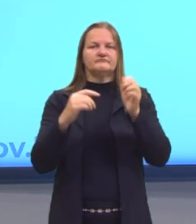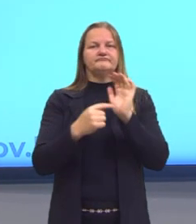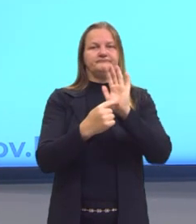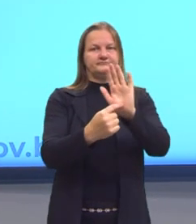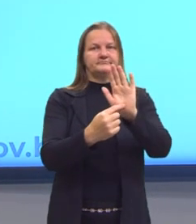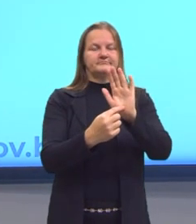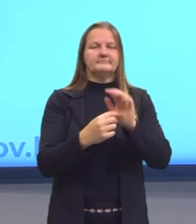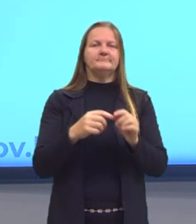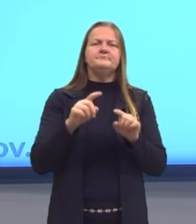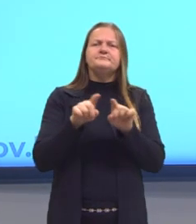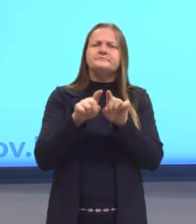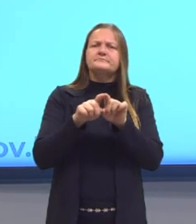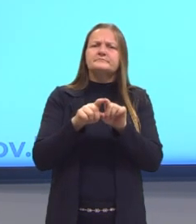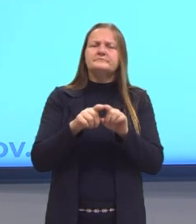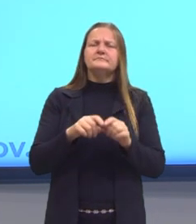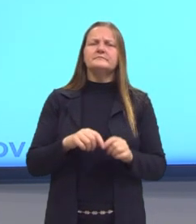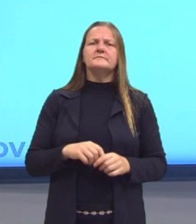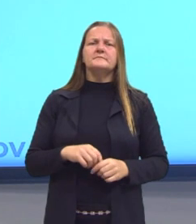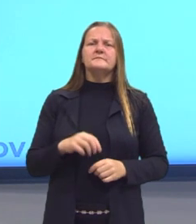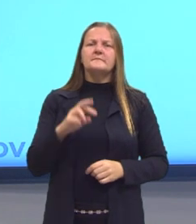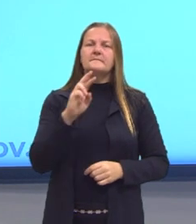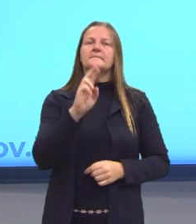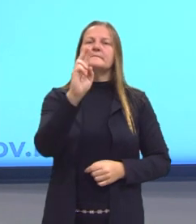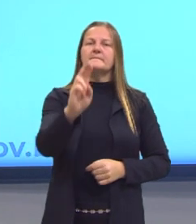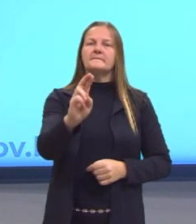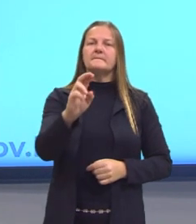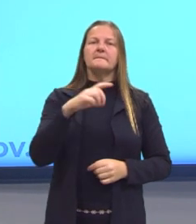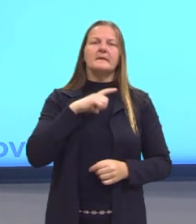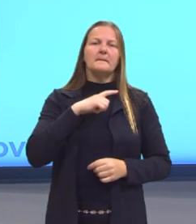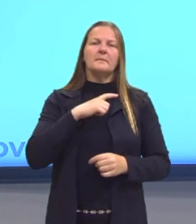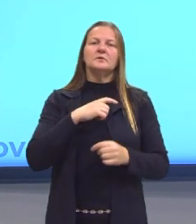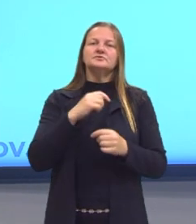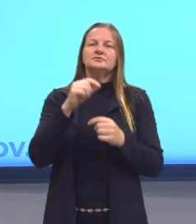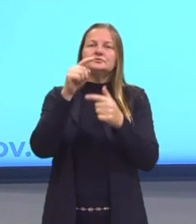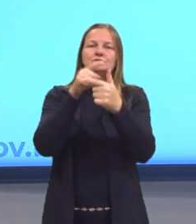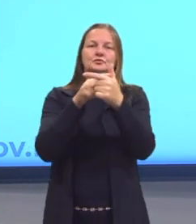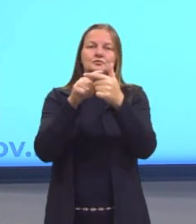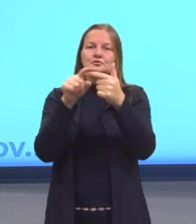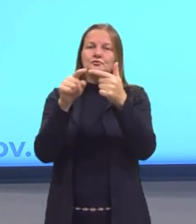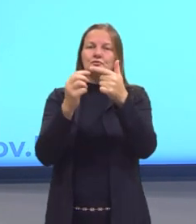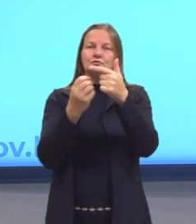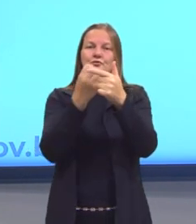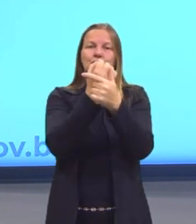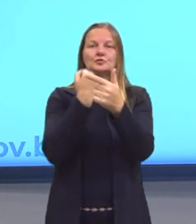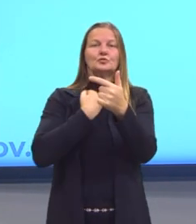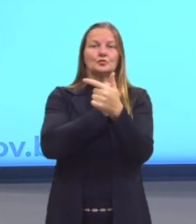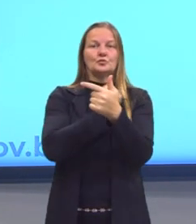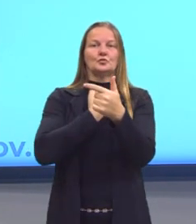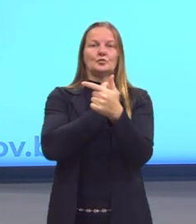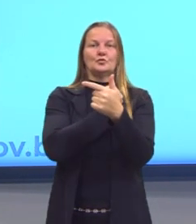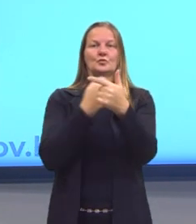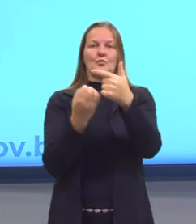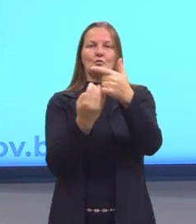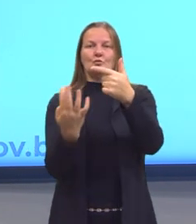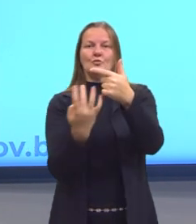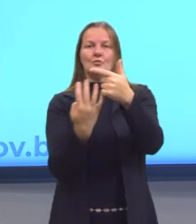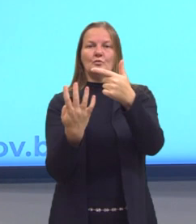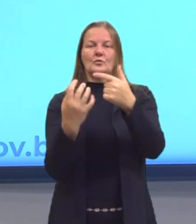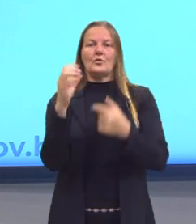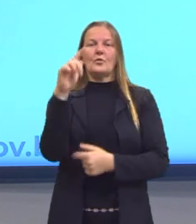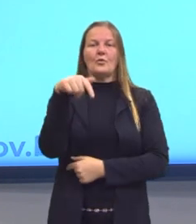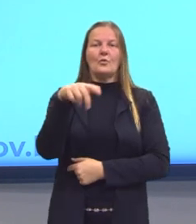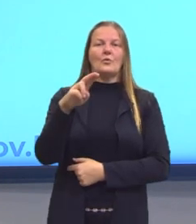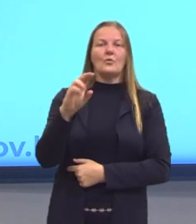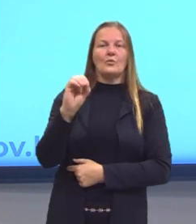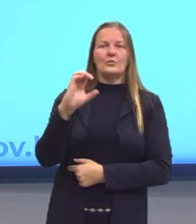como a razão pode ser representada através de um quociente de dois valores, nós precisamos lembrar sempre que